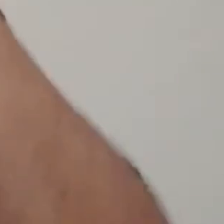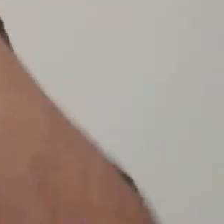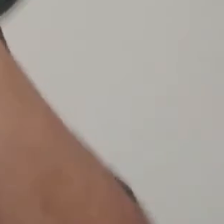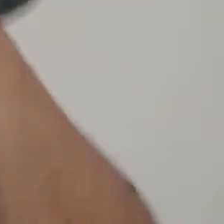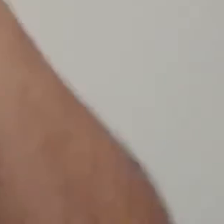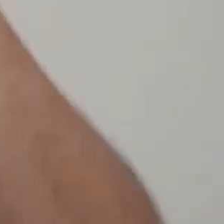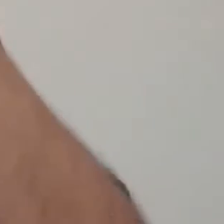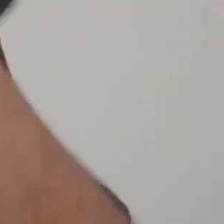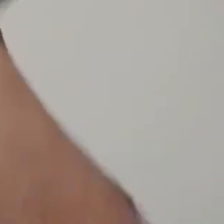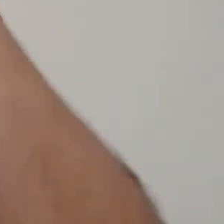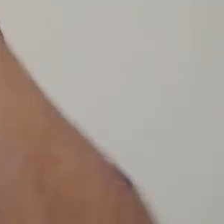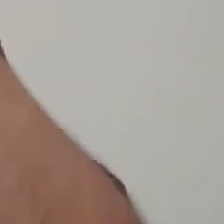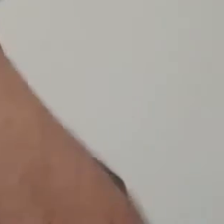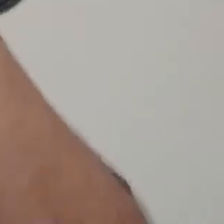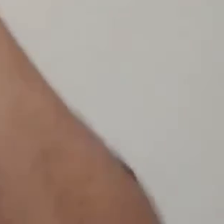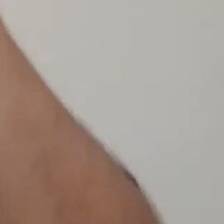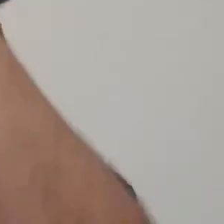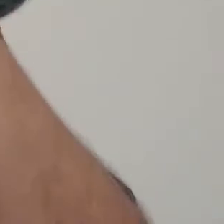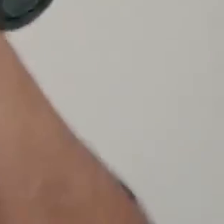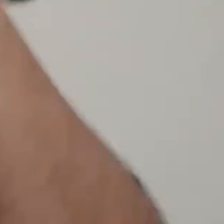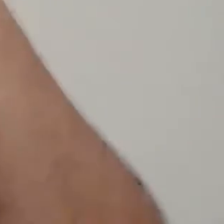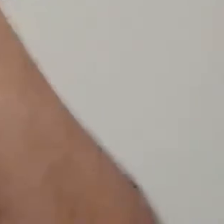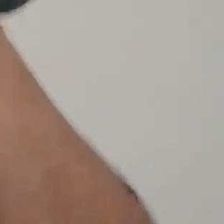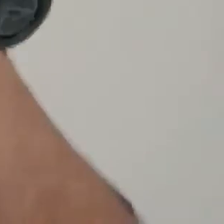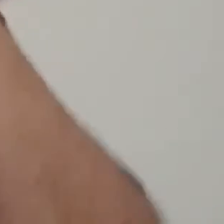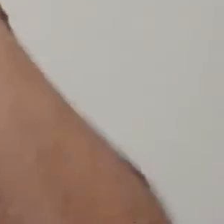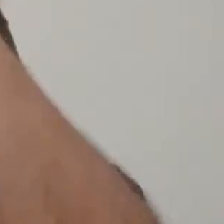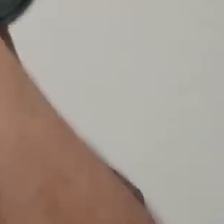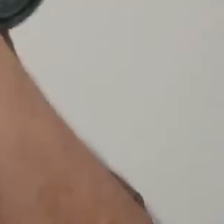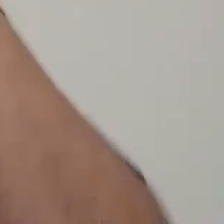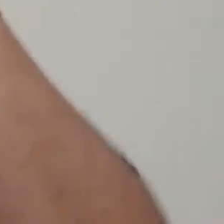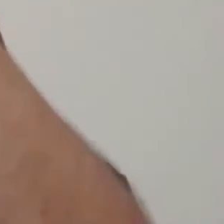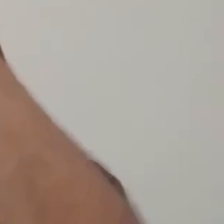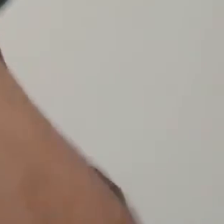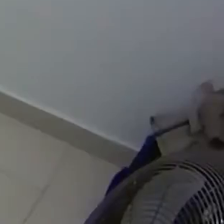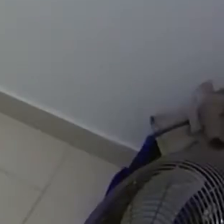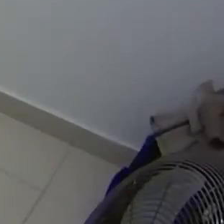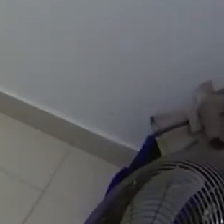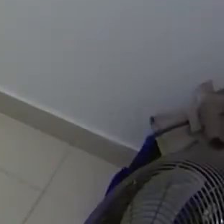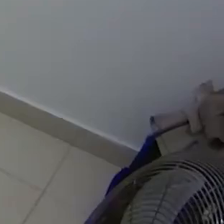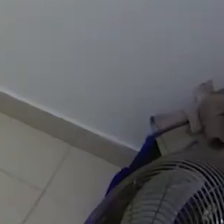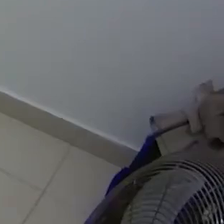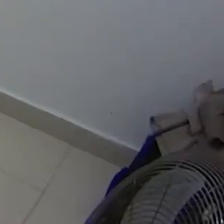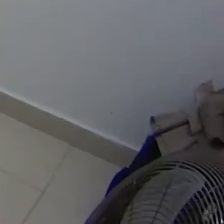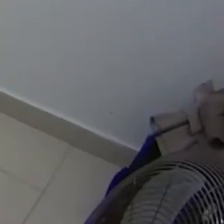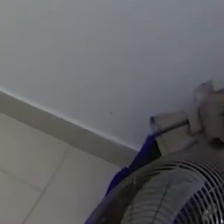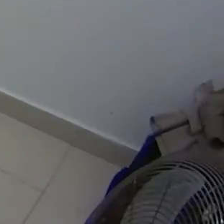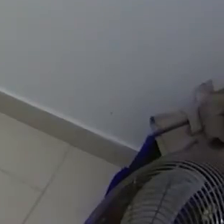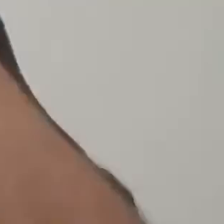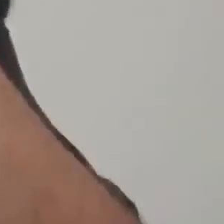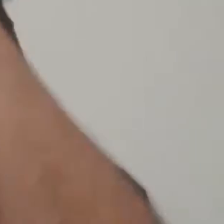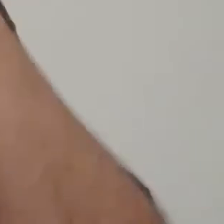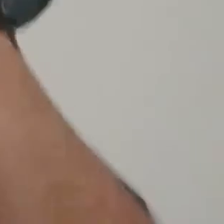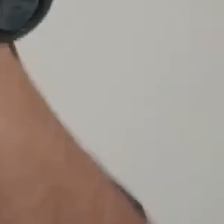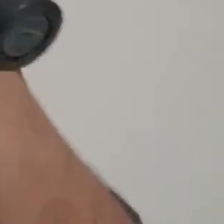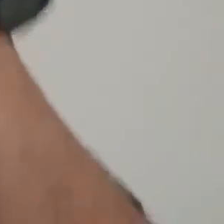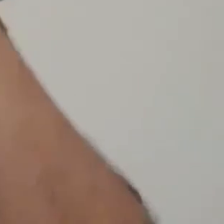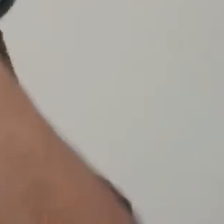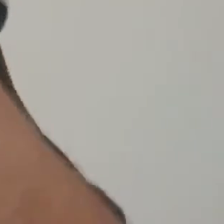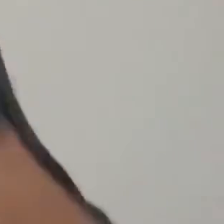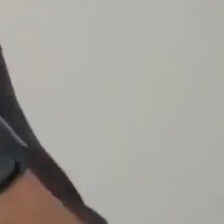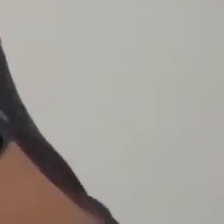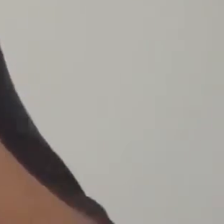for pra estar contigo, amor. Foi pelo teu olhar que eu me